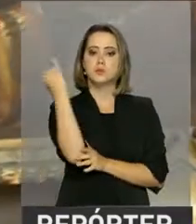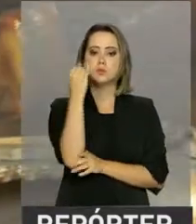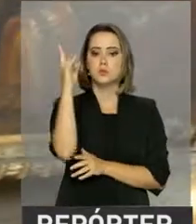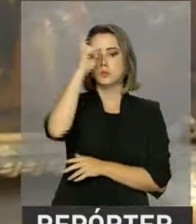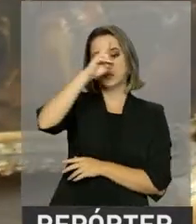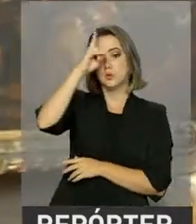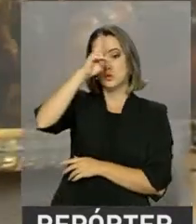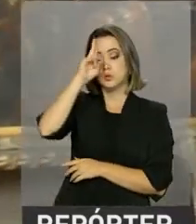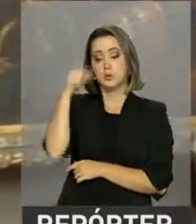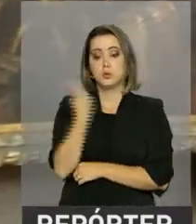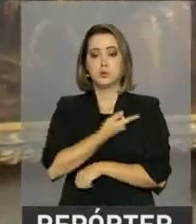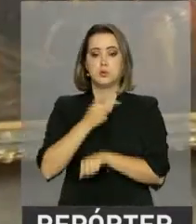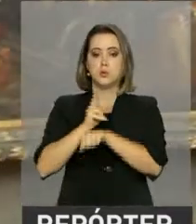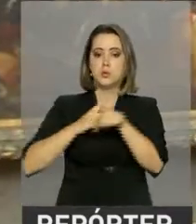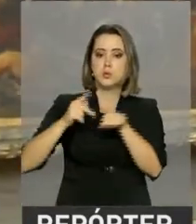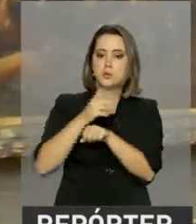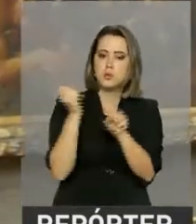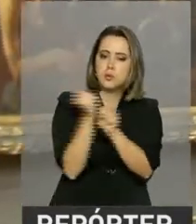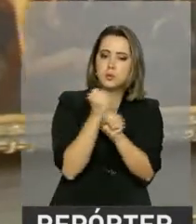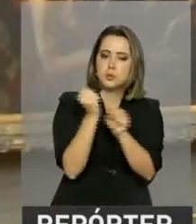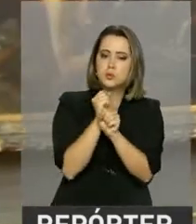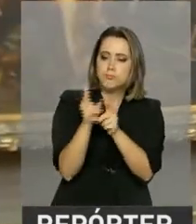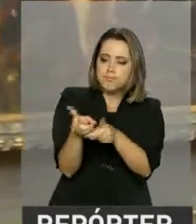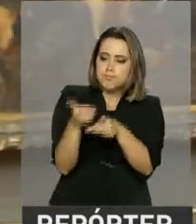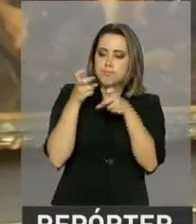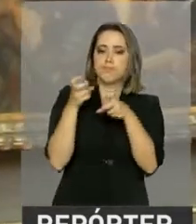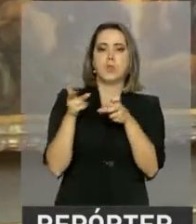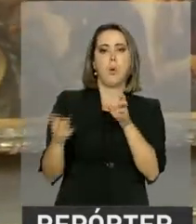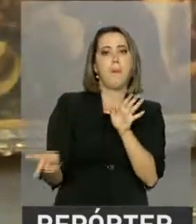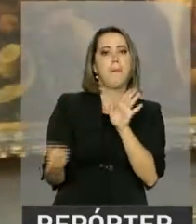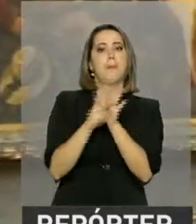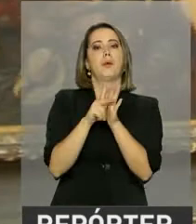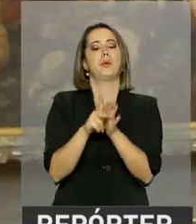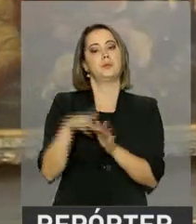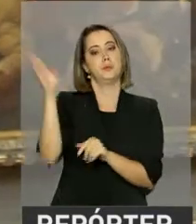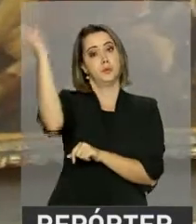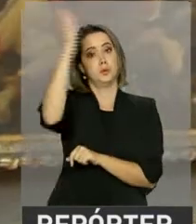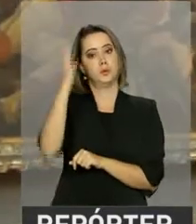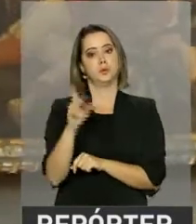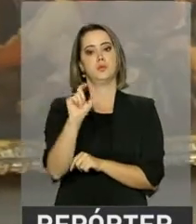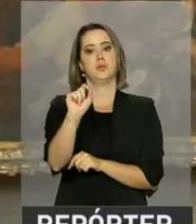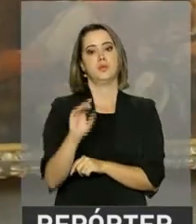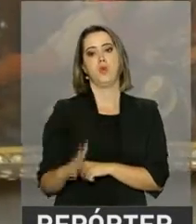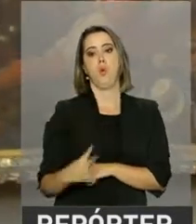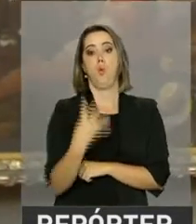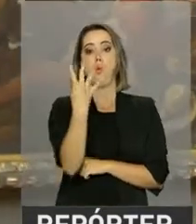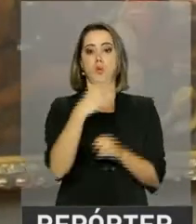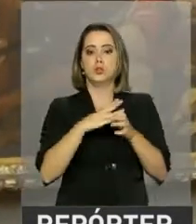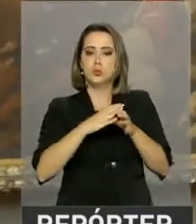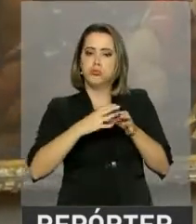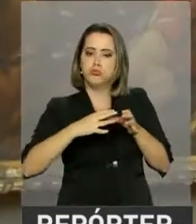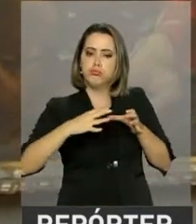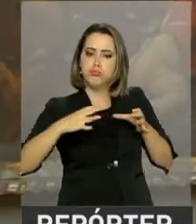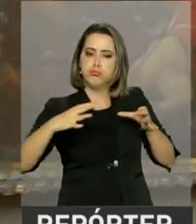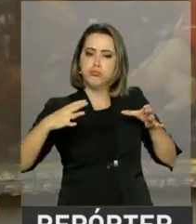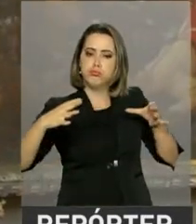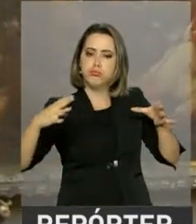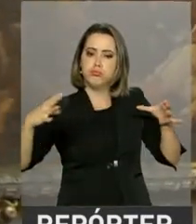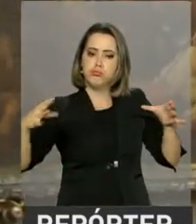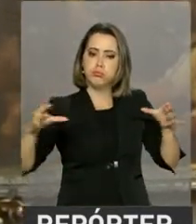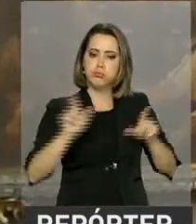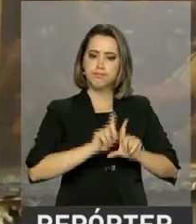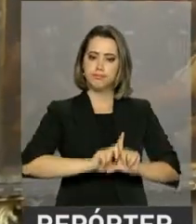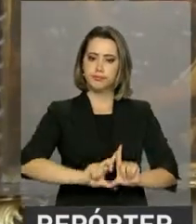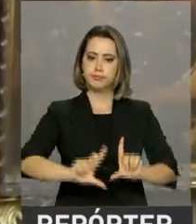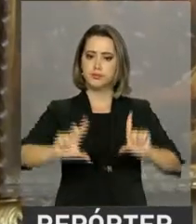história do país de construção de identidade nacional. A obra é uma das quatro maiores do mundo pintadas em cavalete